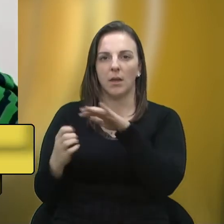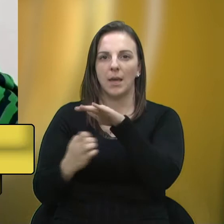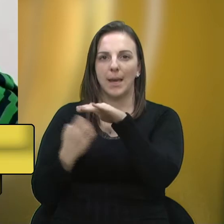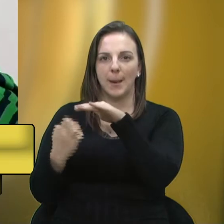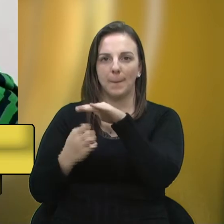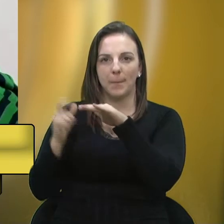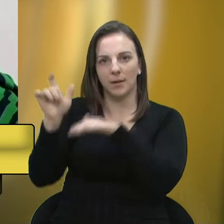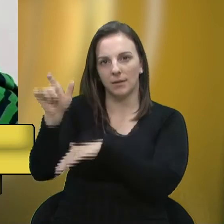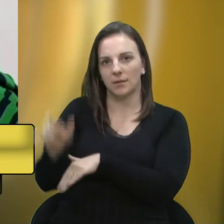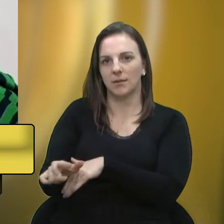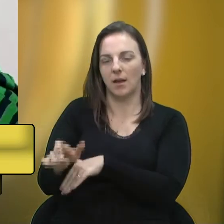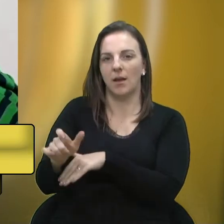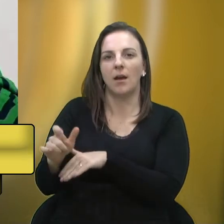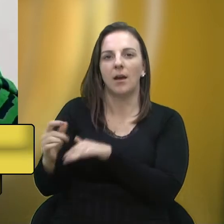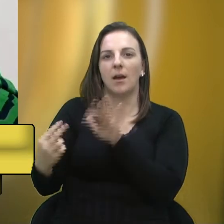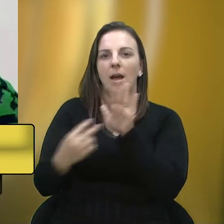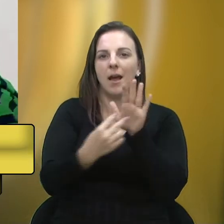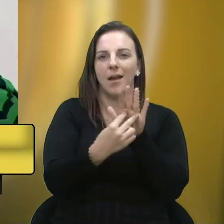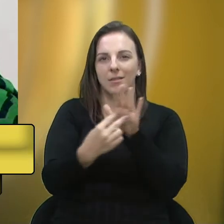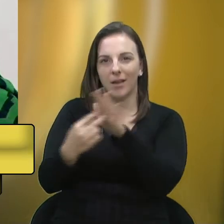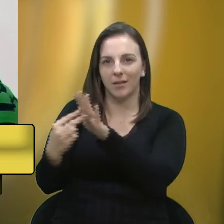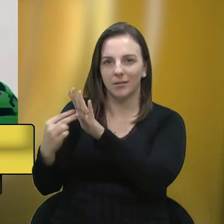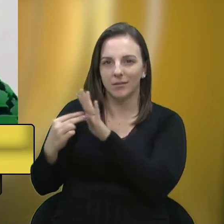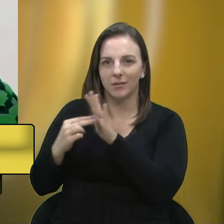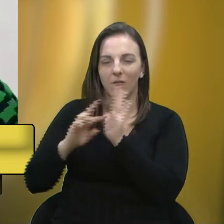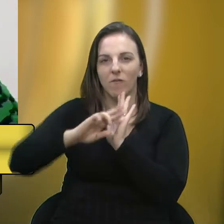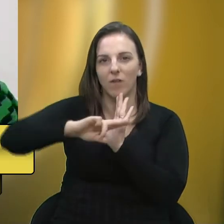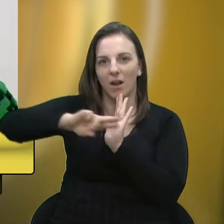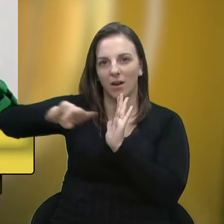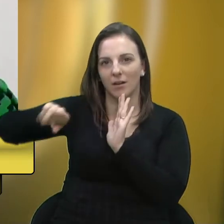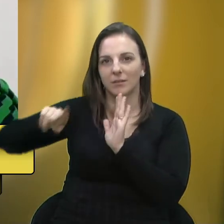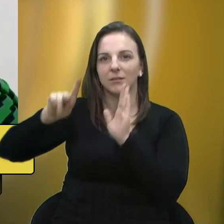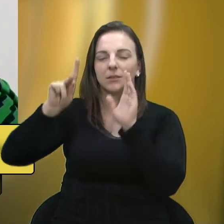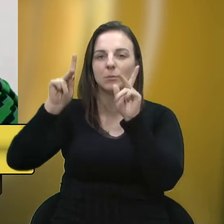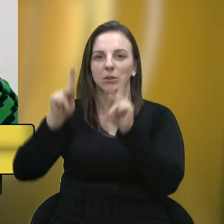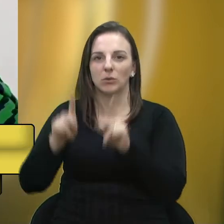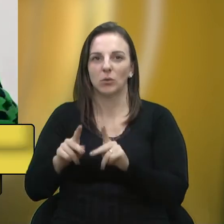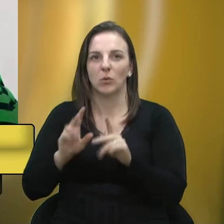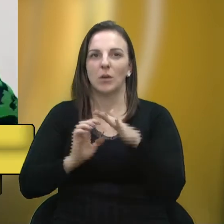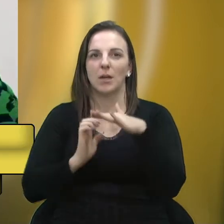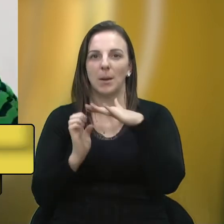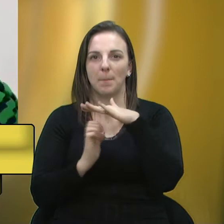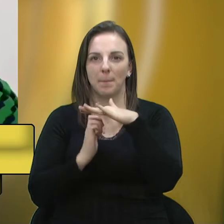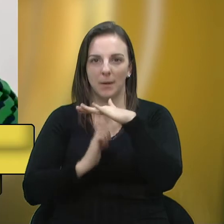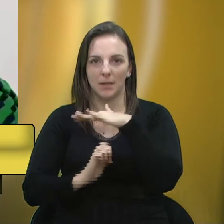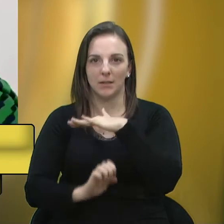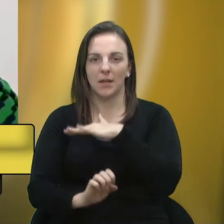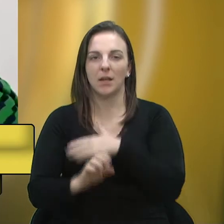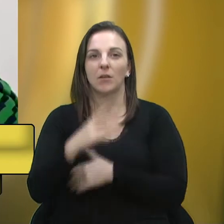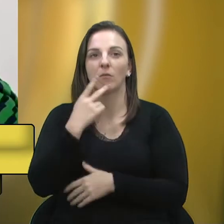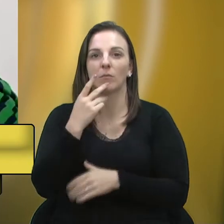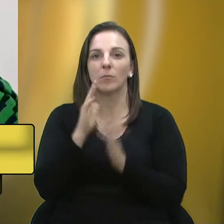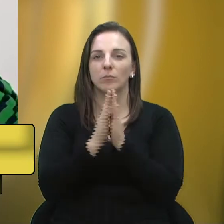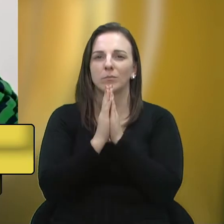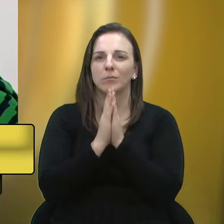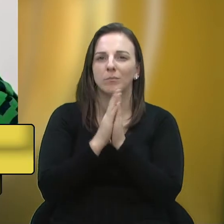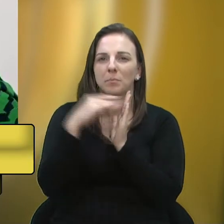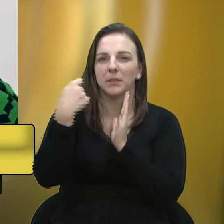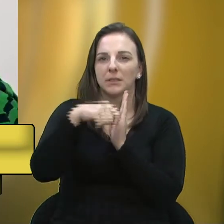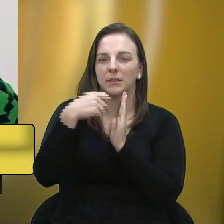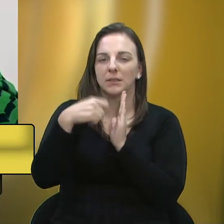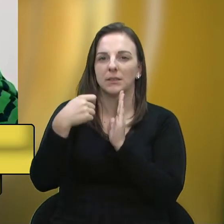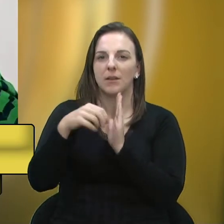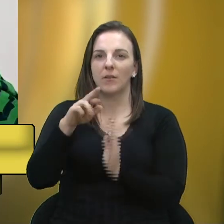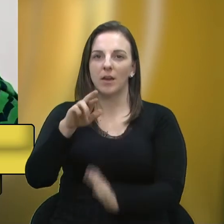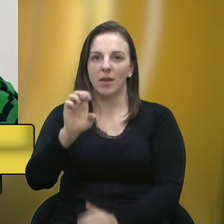pessoas e também empresários que clamavam pelo Refis Caxias, nós por